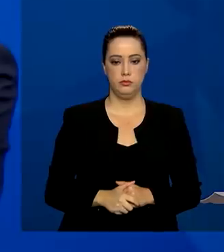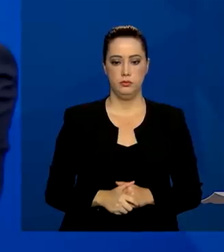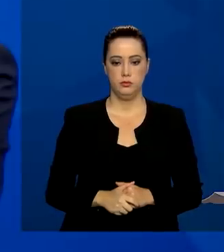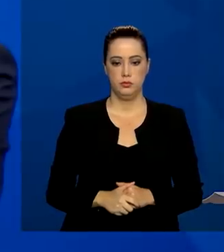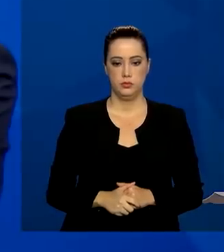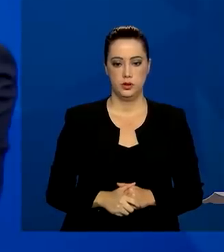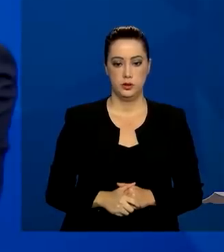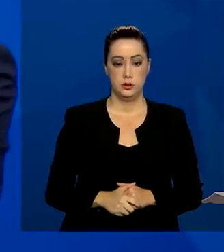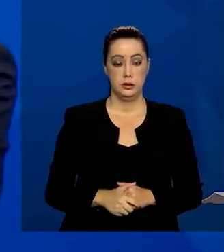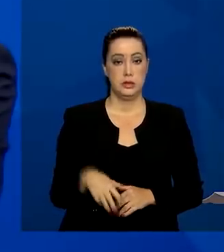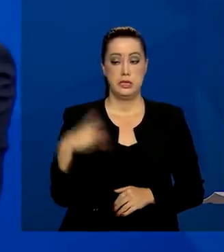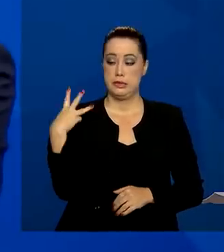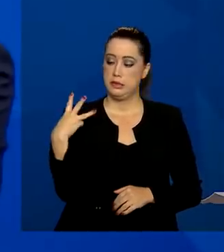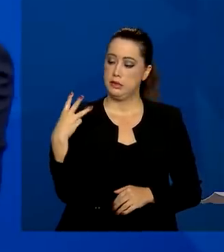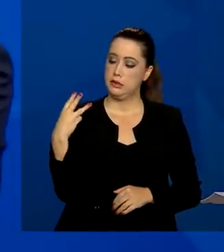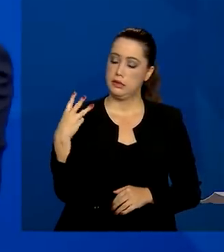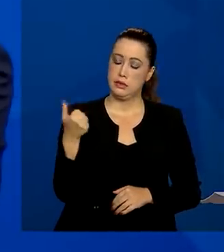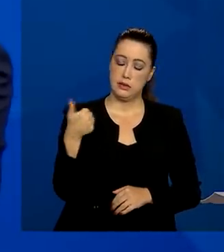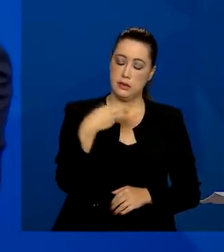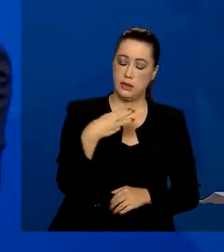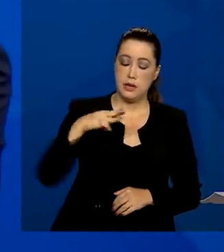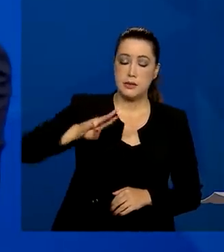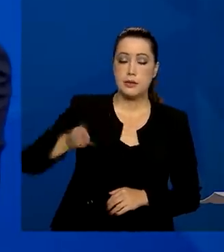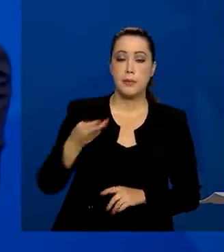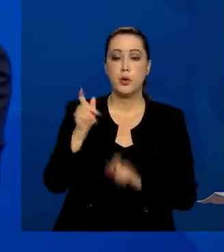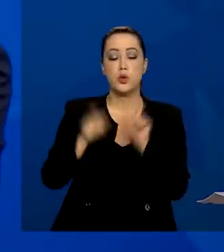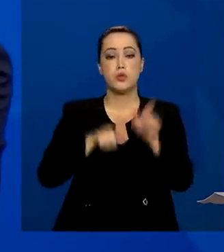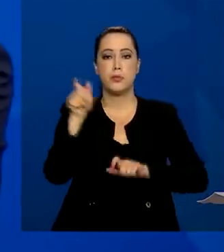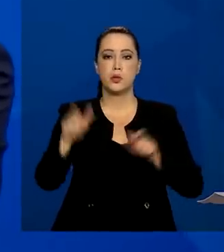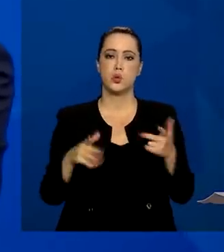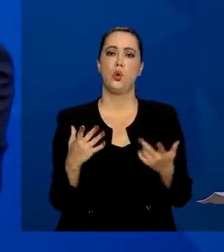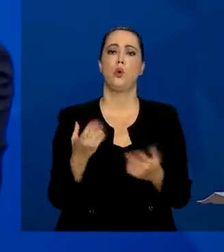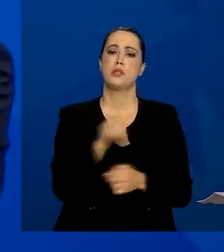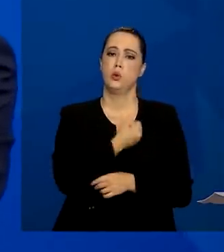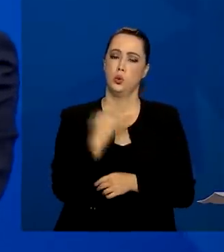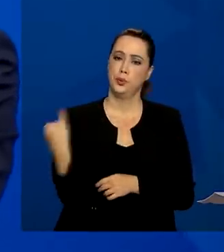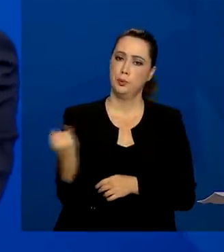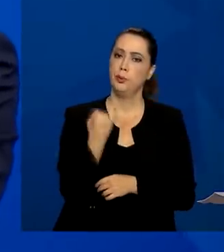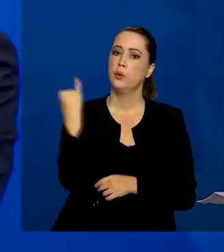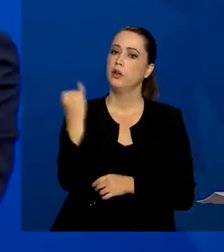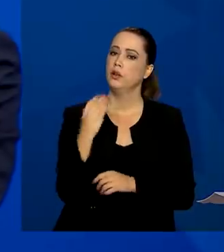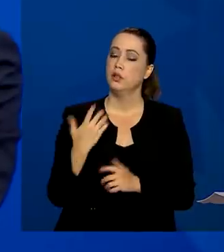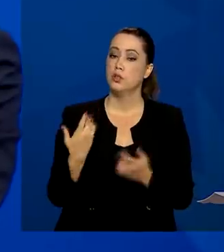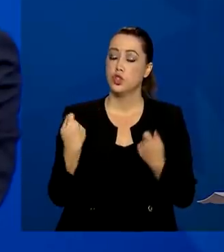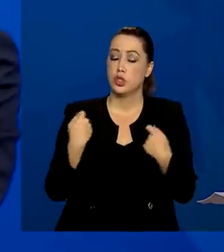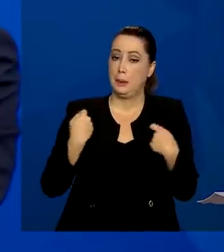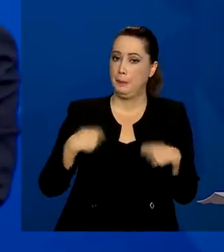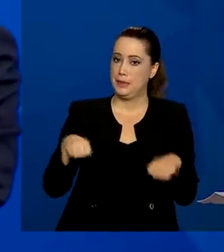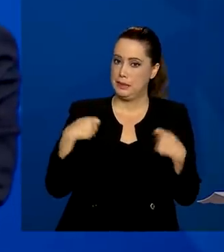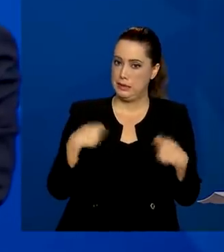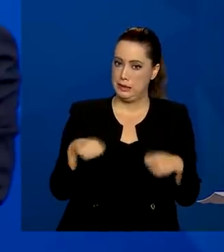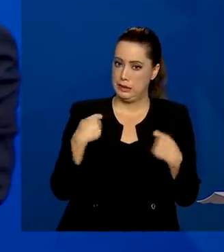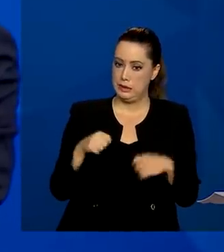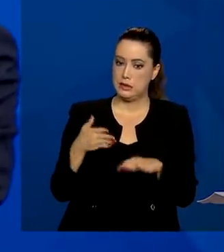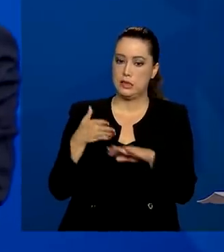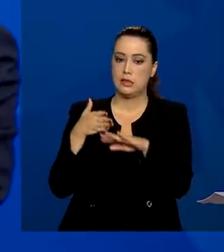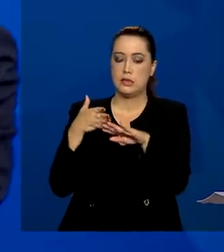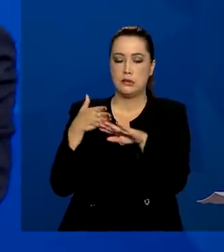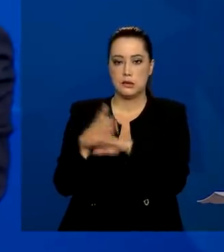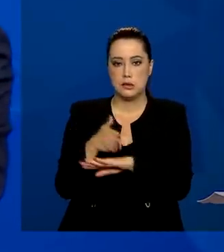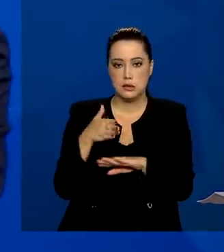13 milhões e 600 mil pessoas. É um número importante que vão precisar entrar